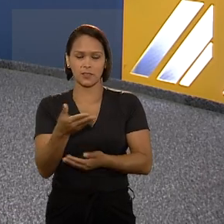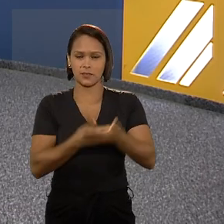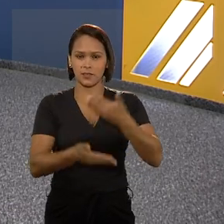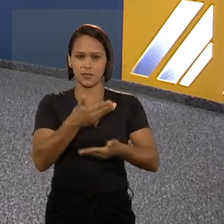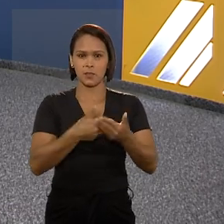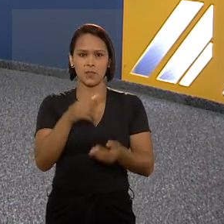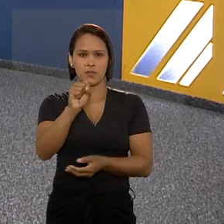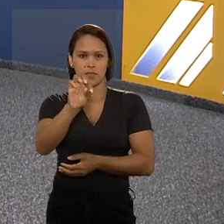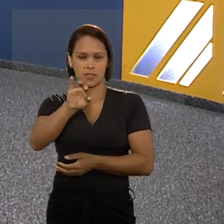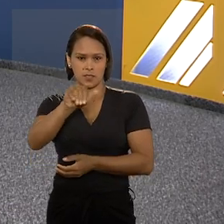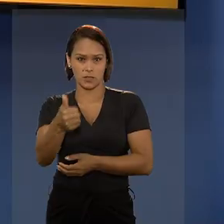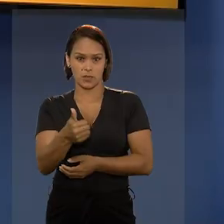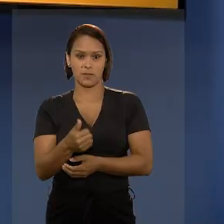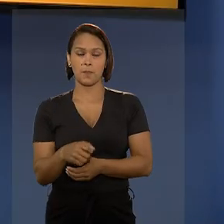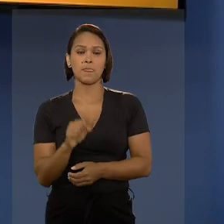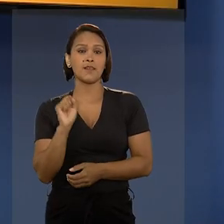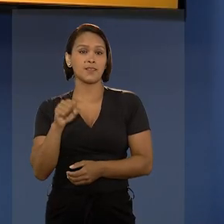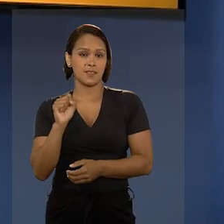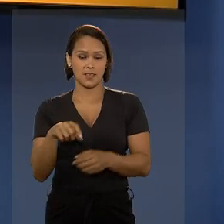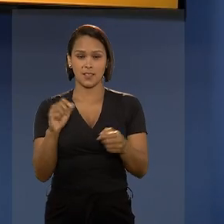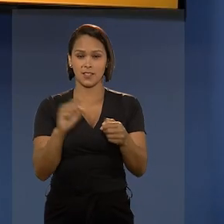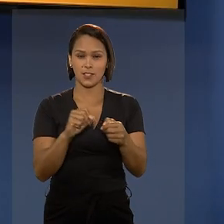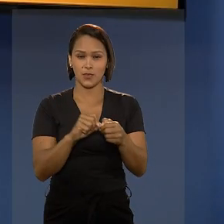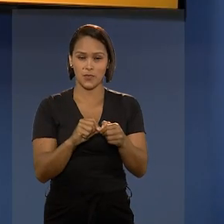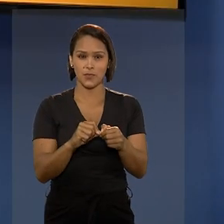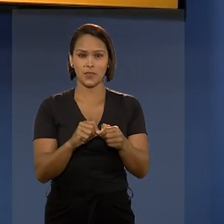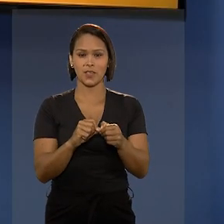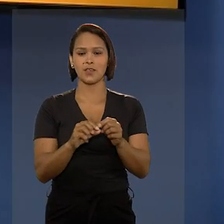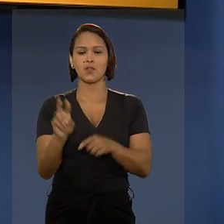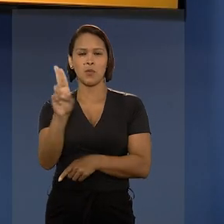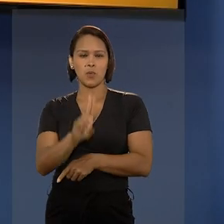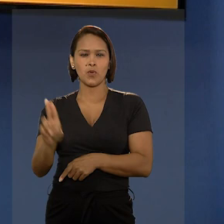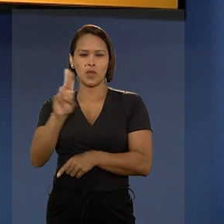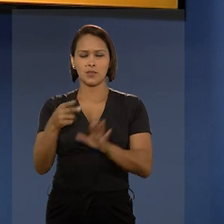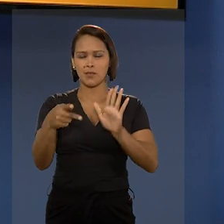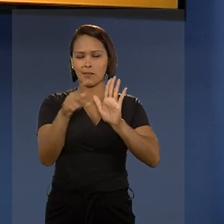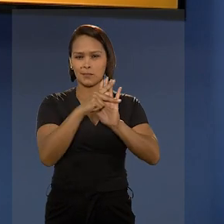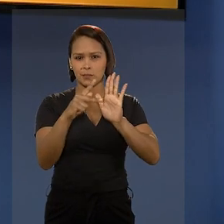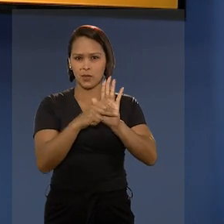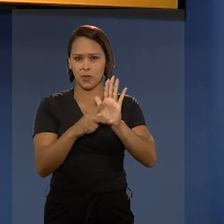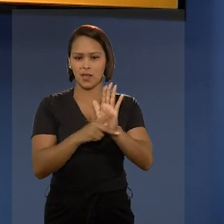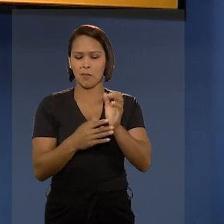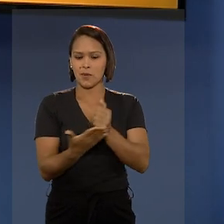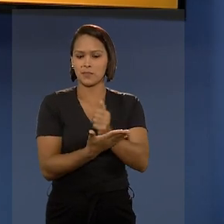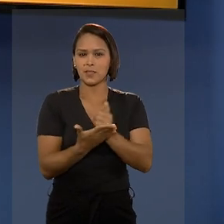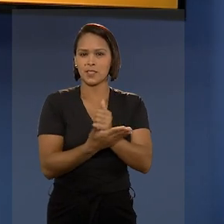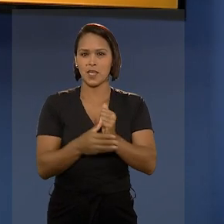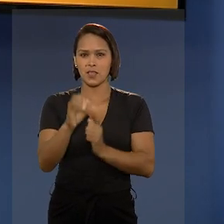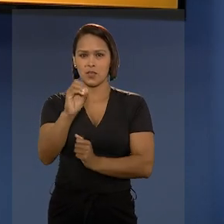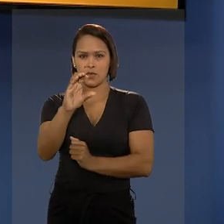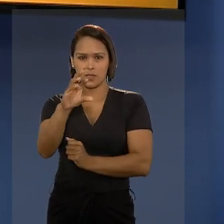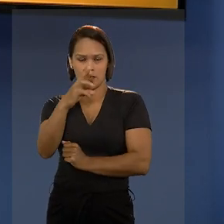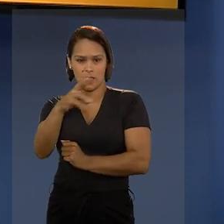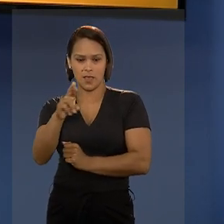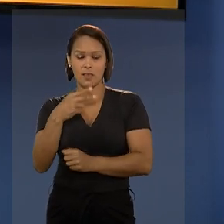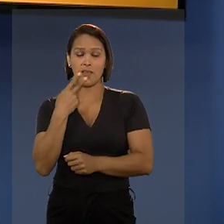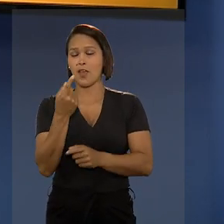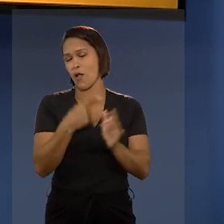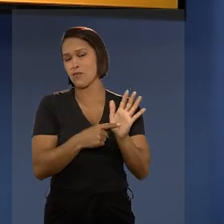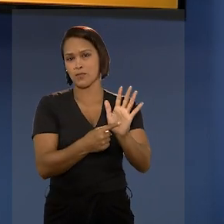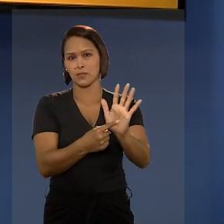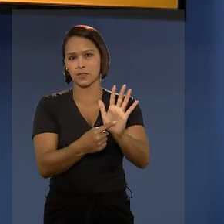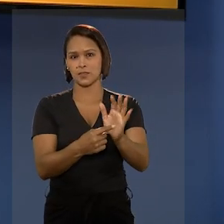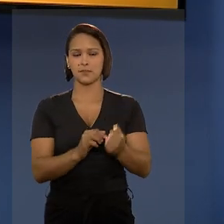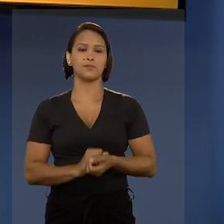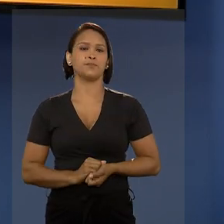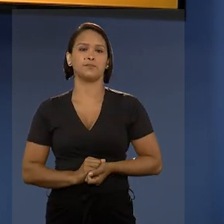tramitam no tribunal. Isso está sendo feito graças à utilização de softwares baseado em OCR. Eu